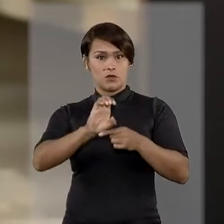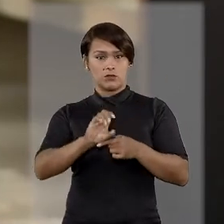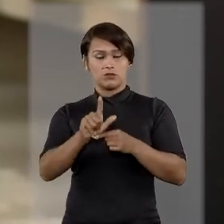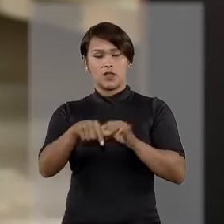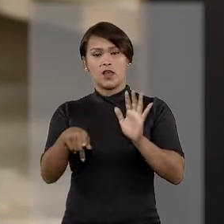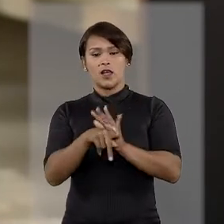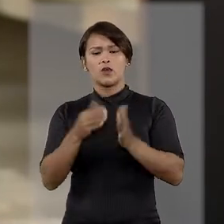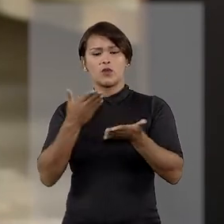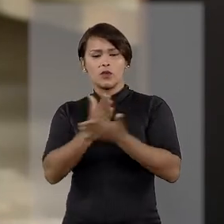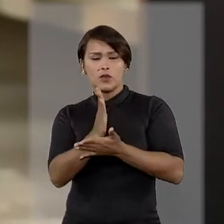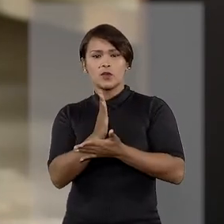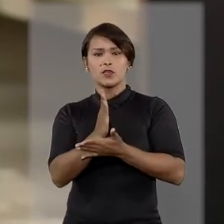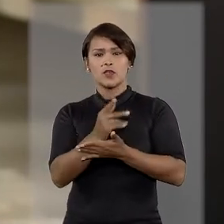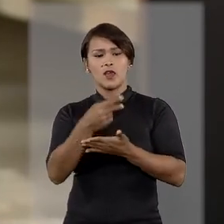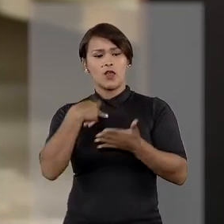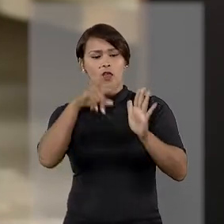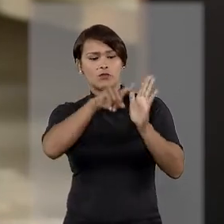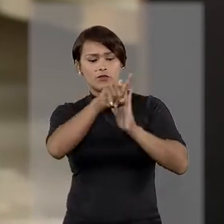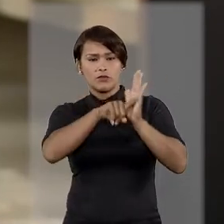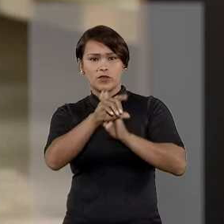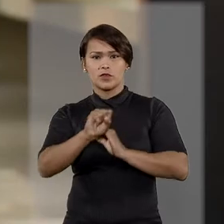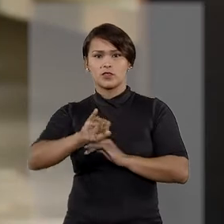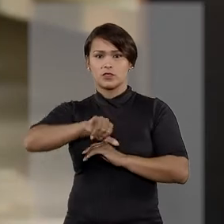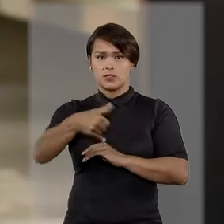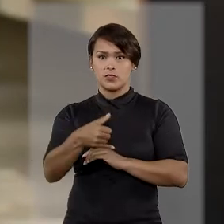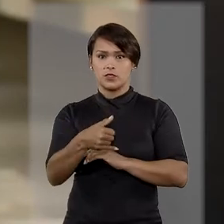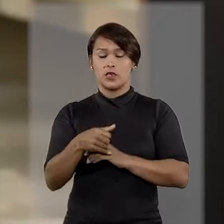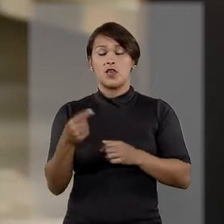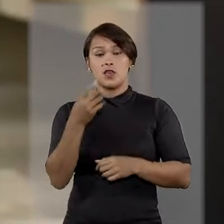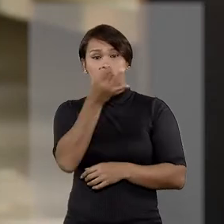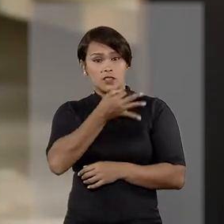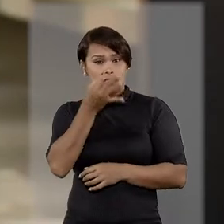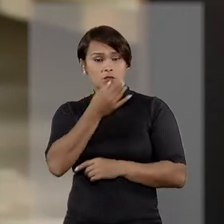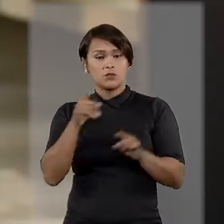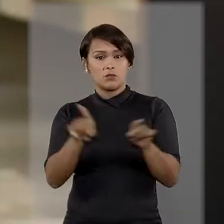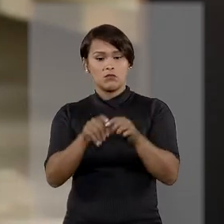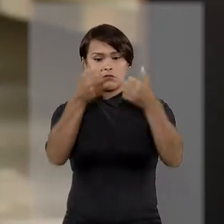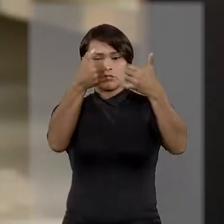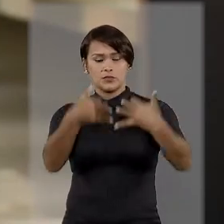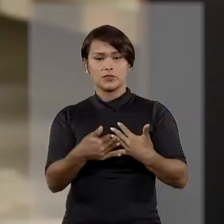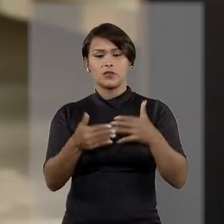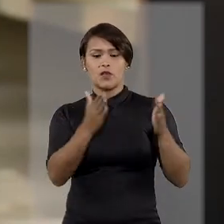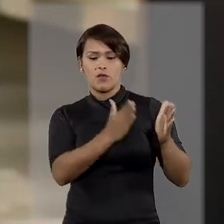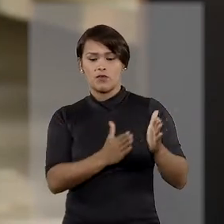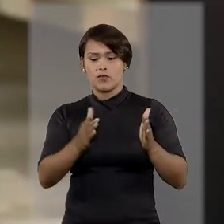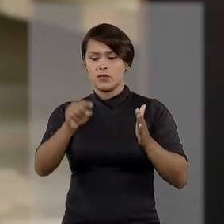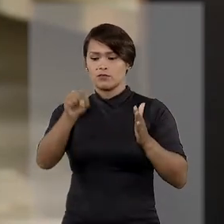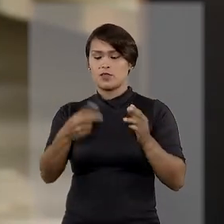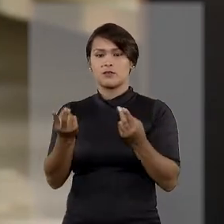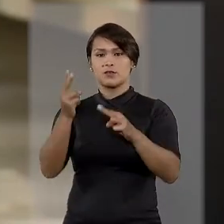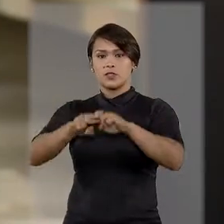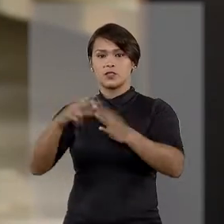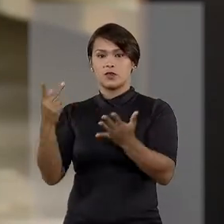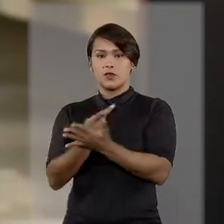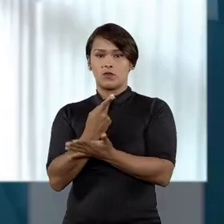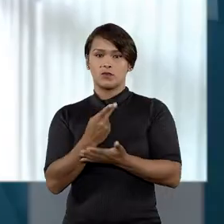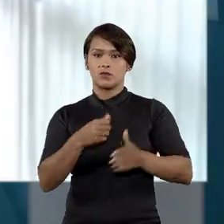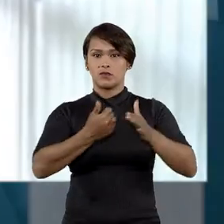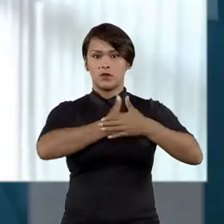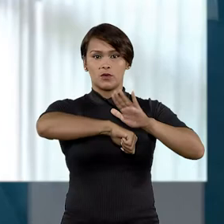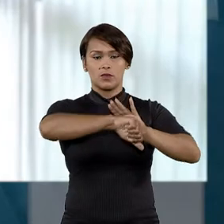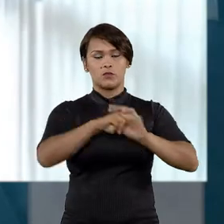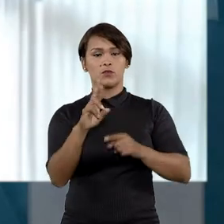até o reconhecimento dessa situação pelo STJ. Sustentou ainda a falta de contemporaneidade da prisão com o fato.